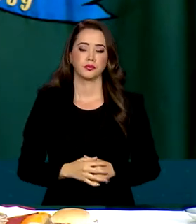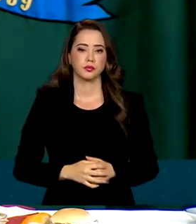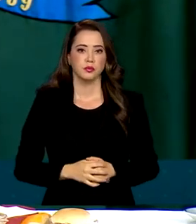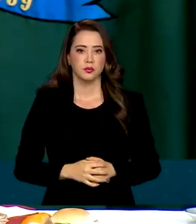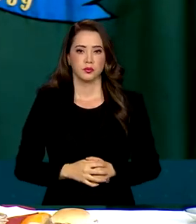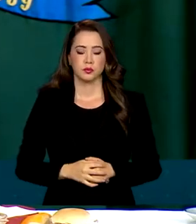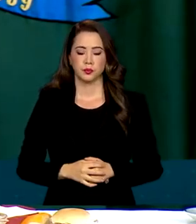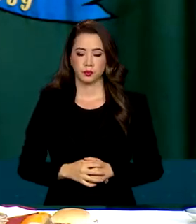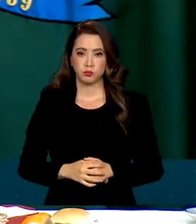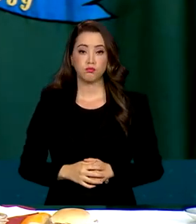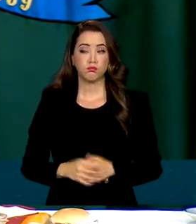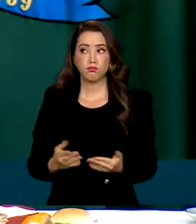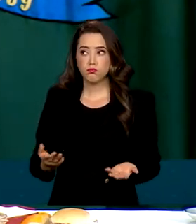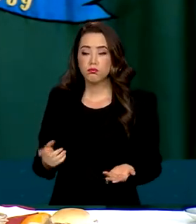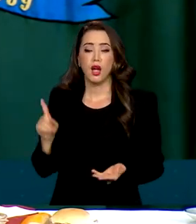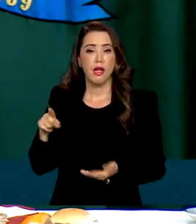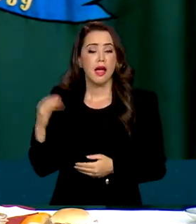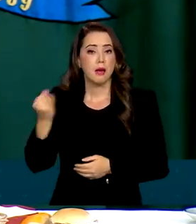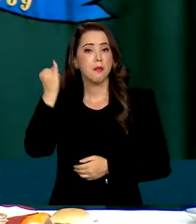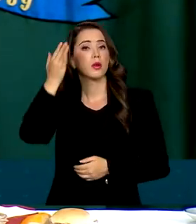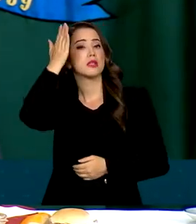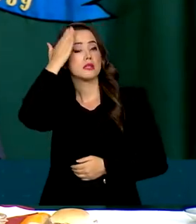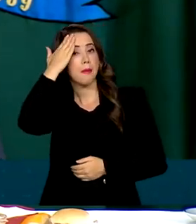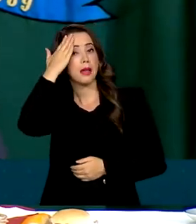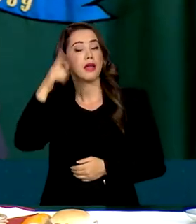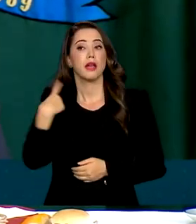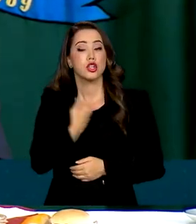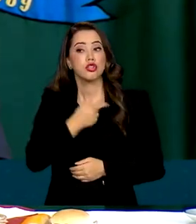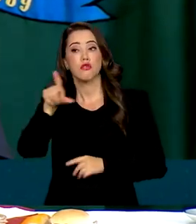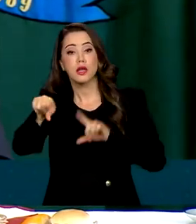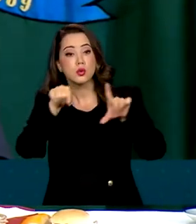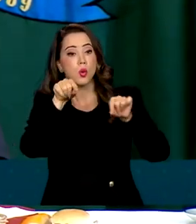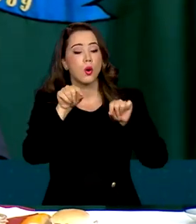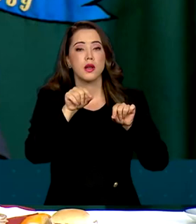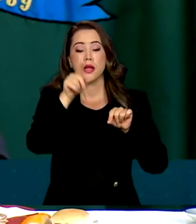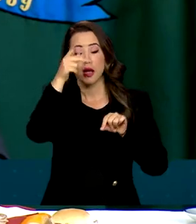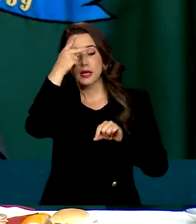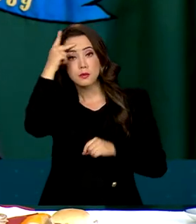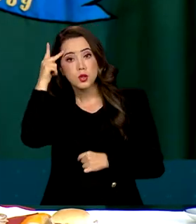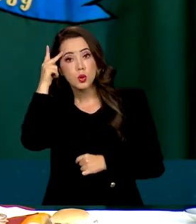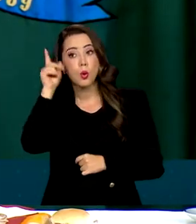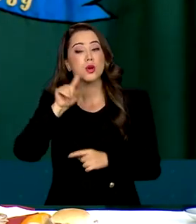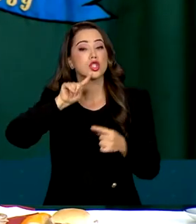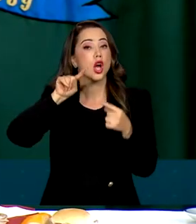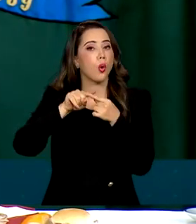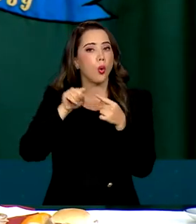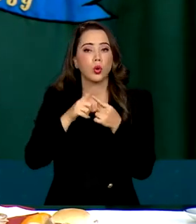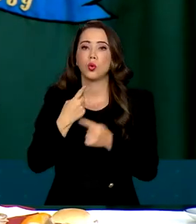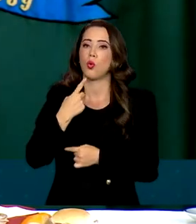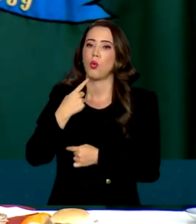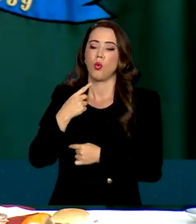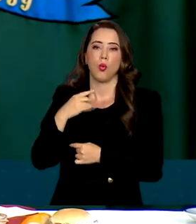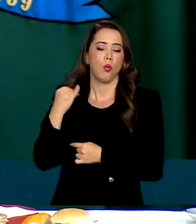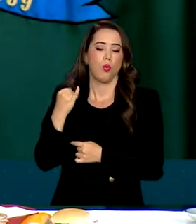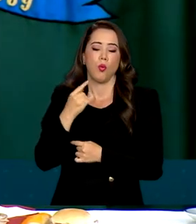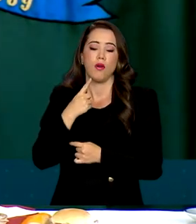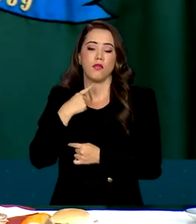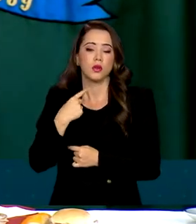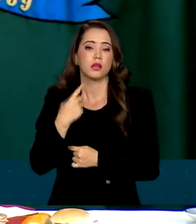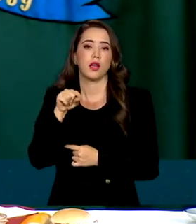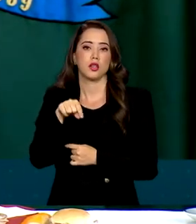importante saber que nós vamos indicar as pessoas de acordo com os interesses do governo e pessoas da mais alta